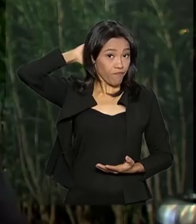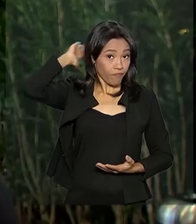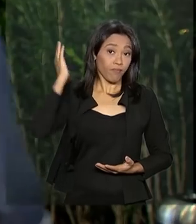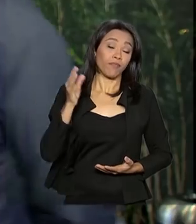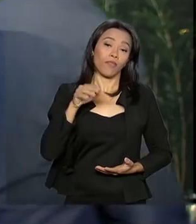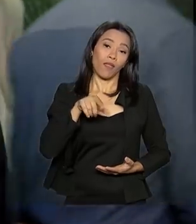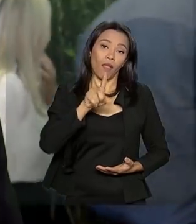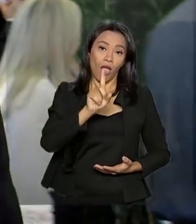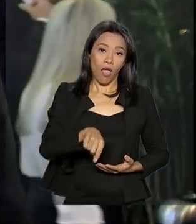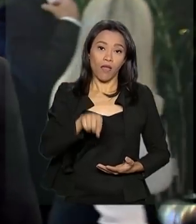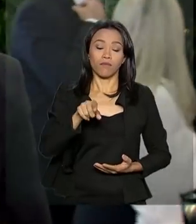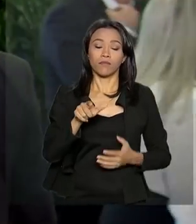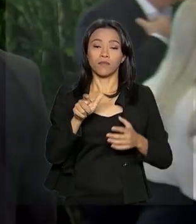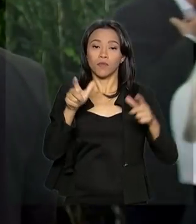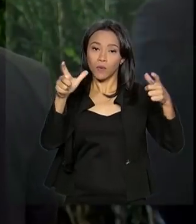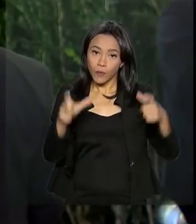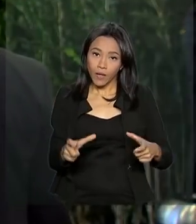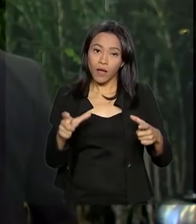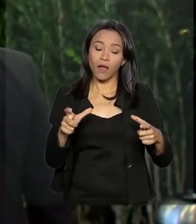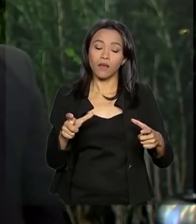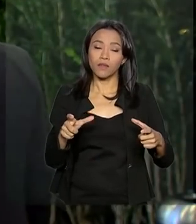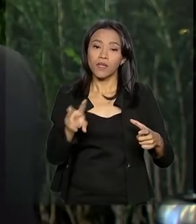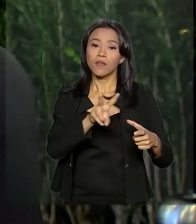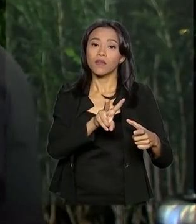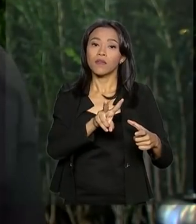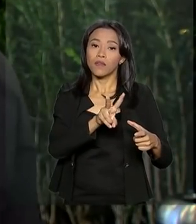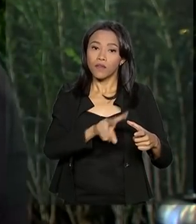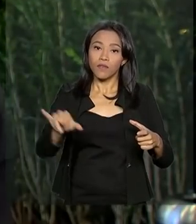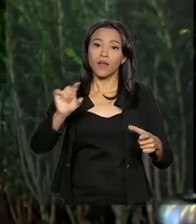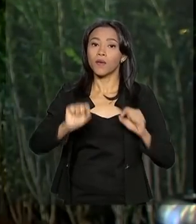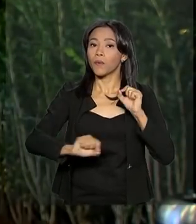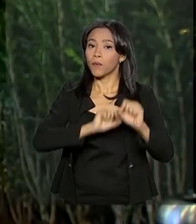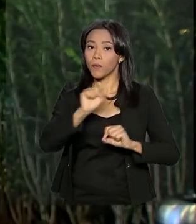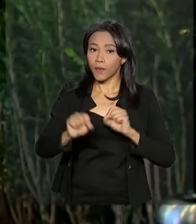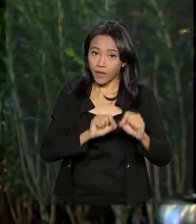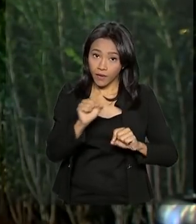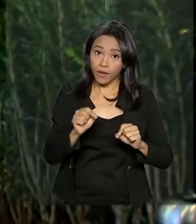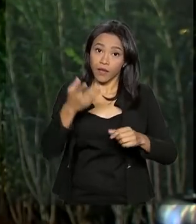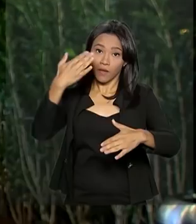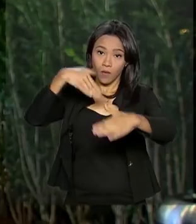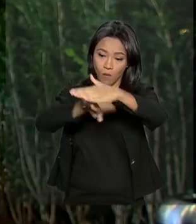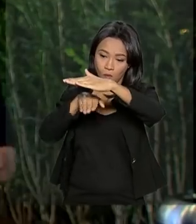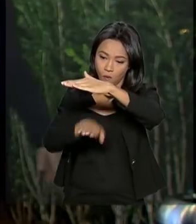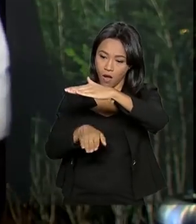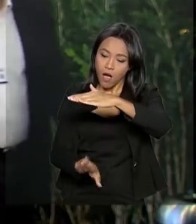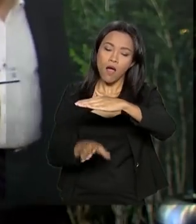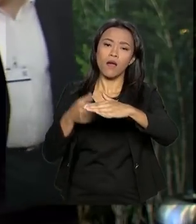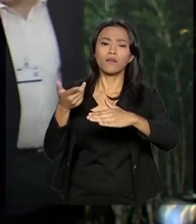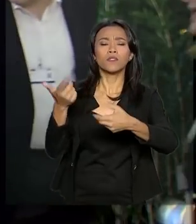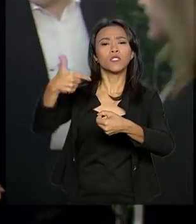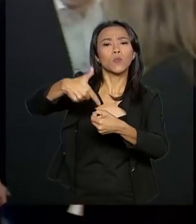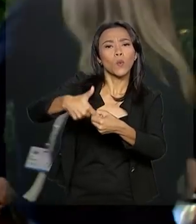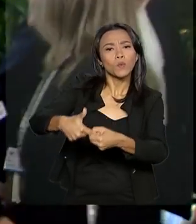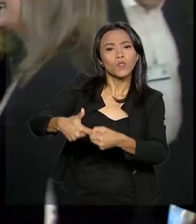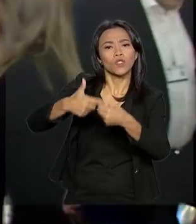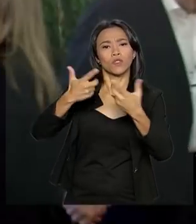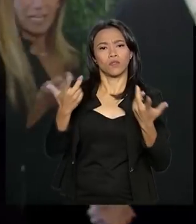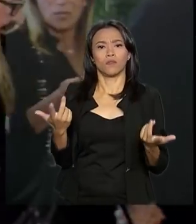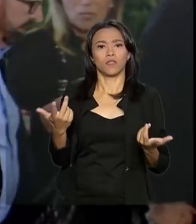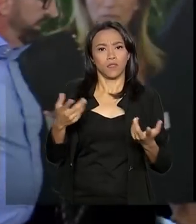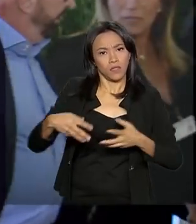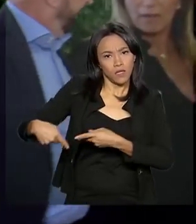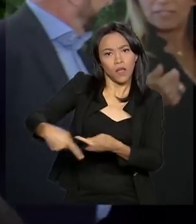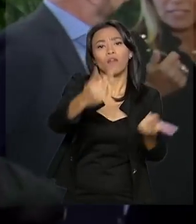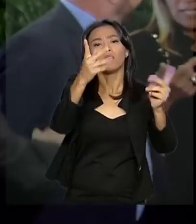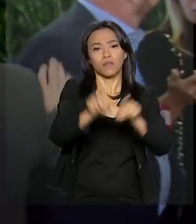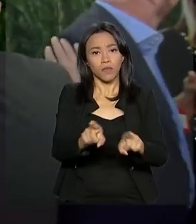áreas que serão destinadas ao transbordo e armazenamento de combustíveis. No total, os